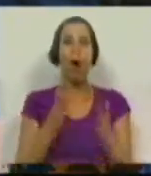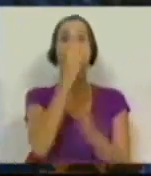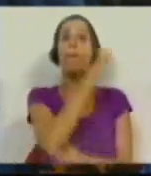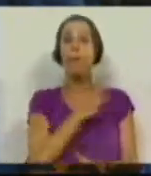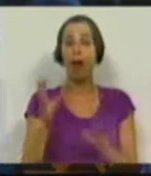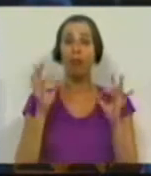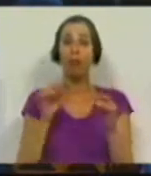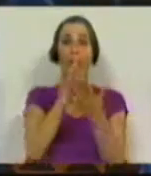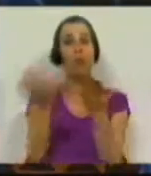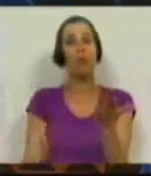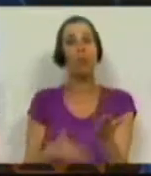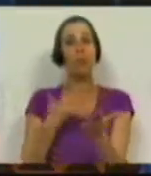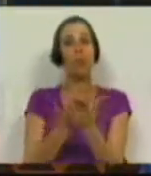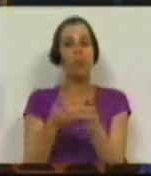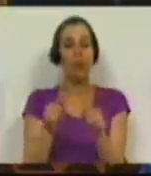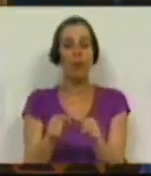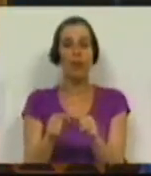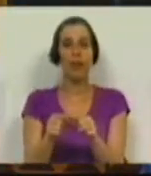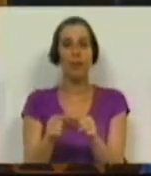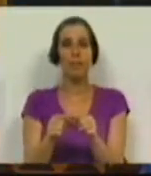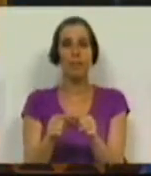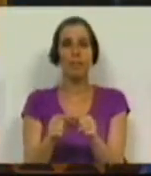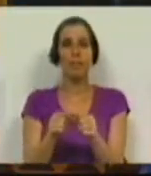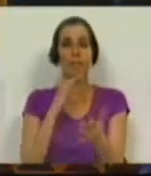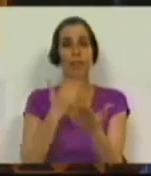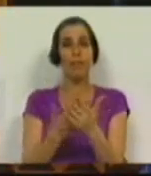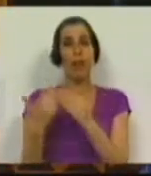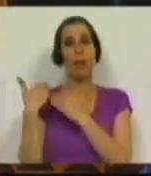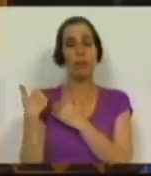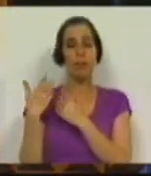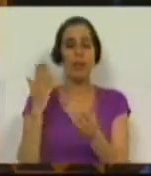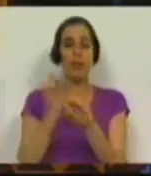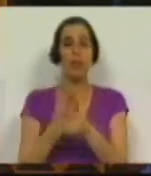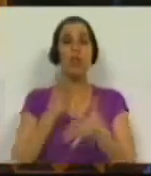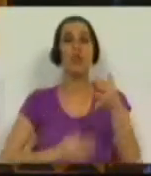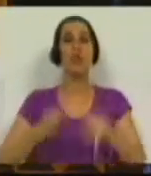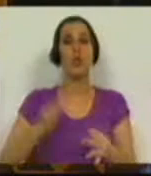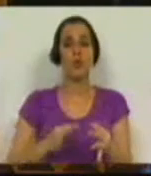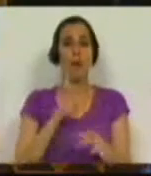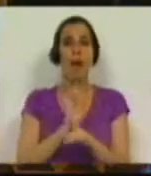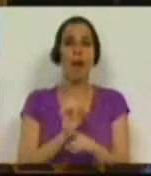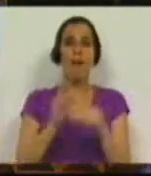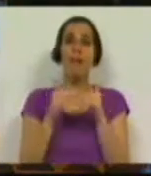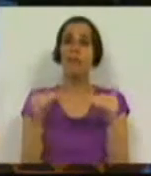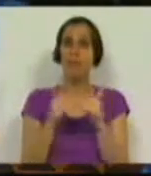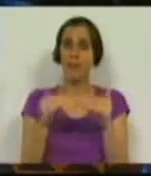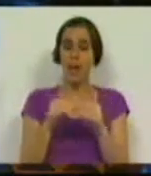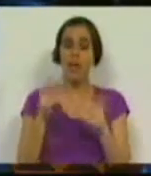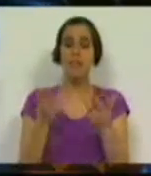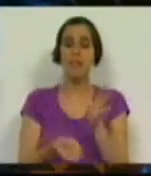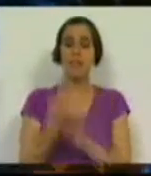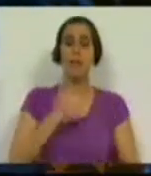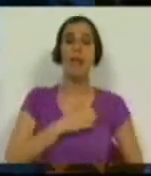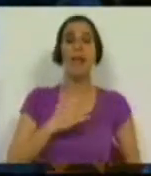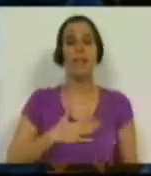prática, esta proposta, na medida em que atribui ao titular da pasta da Justiça, ainda em fase de construção da